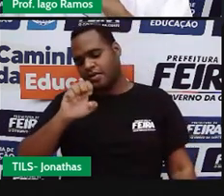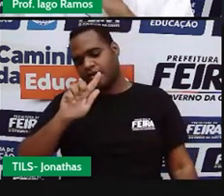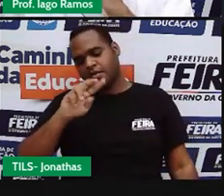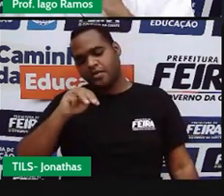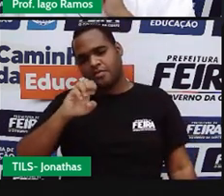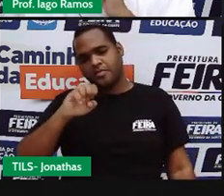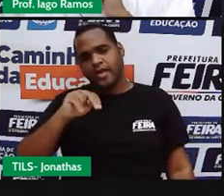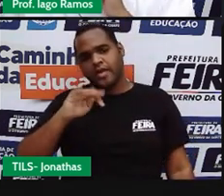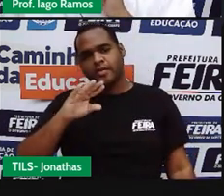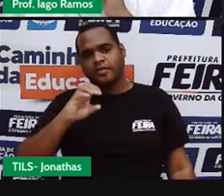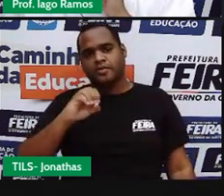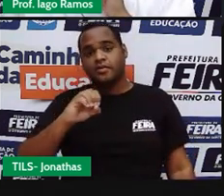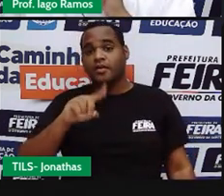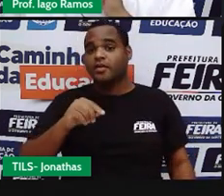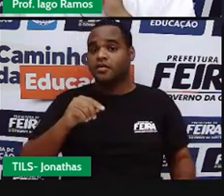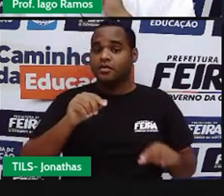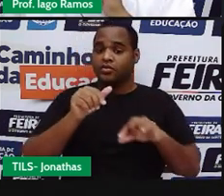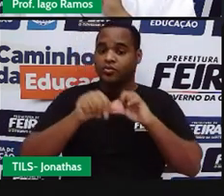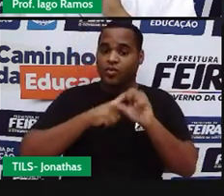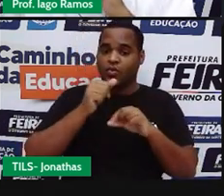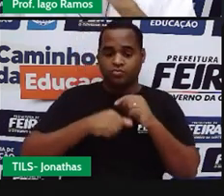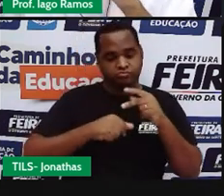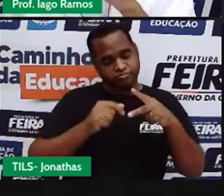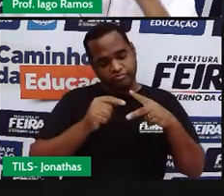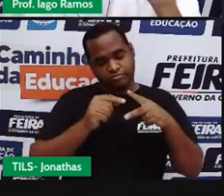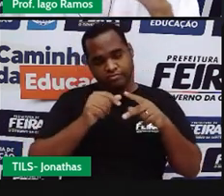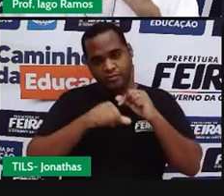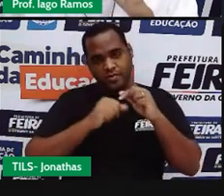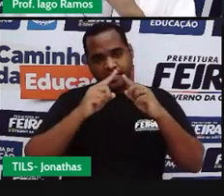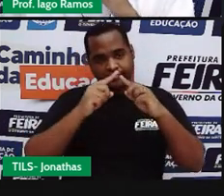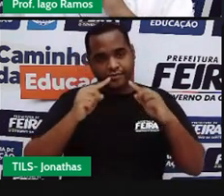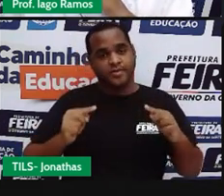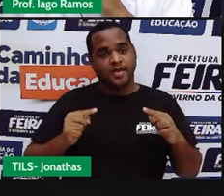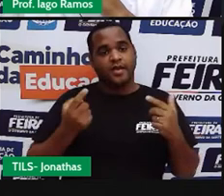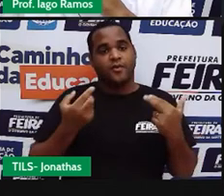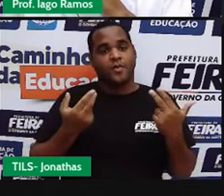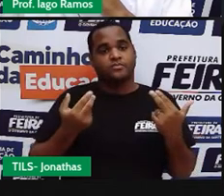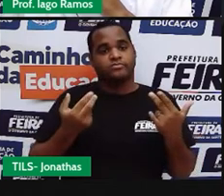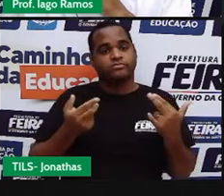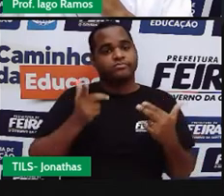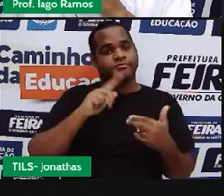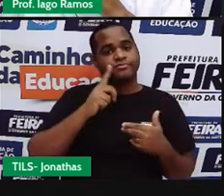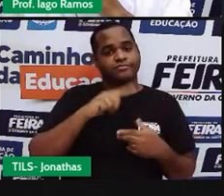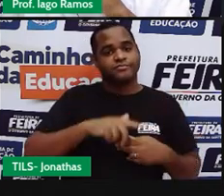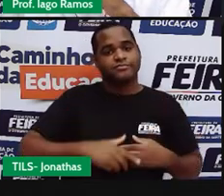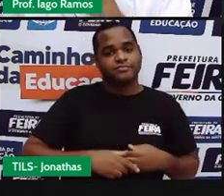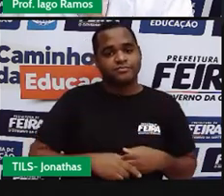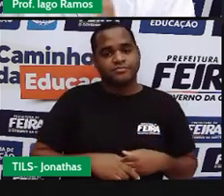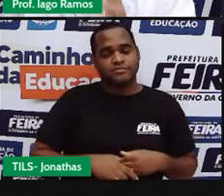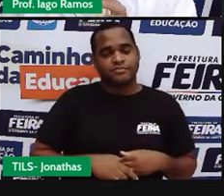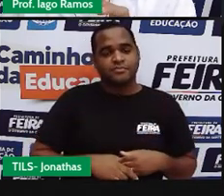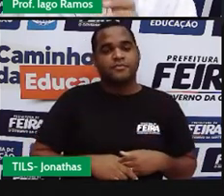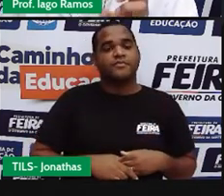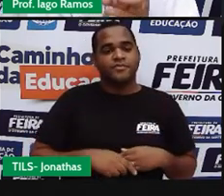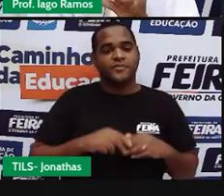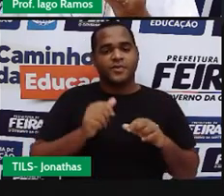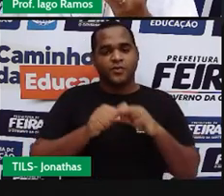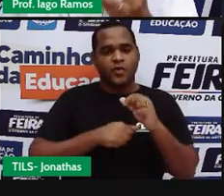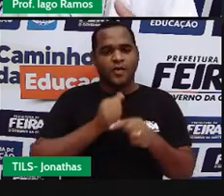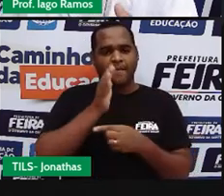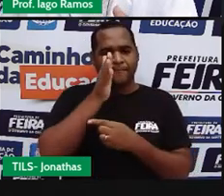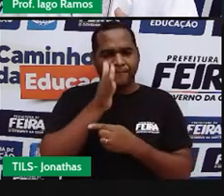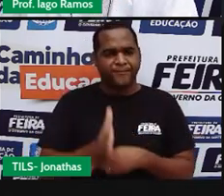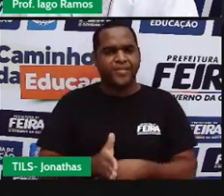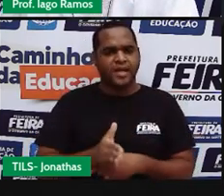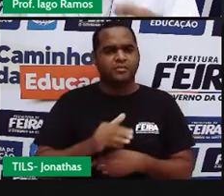onde esse segmento dividiu o ângulo em dois ângulos iguais. dividiu o ângulo ao